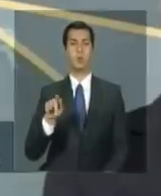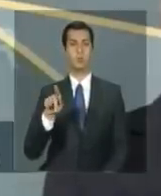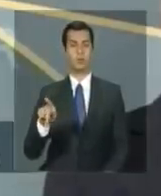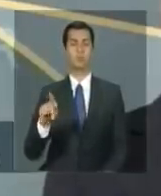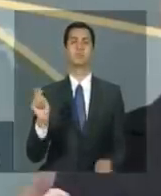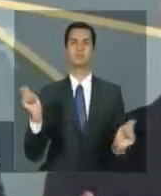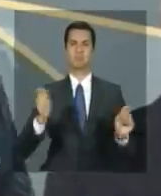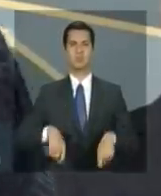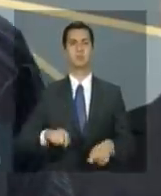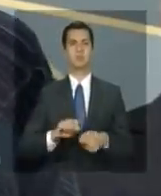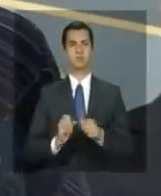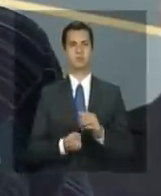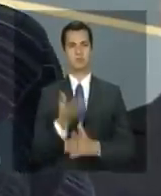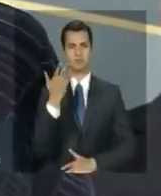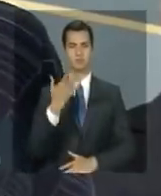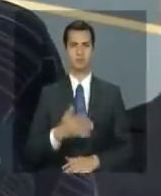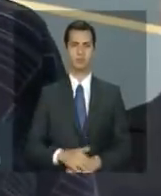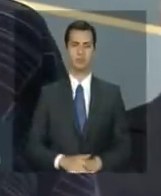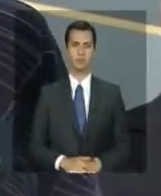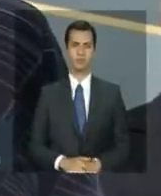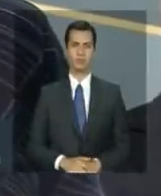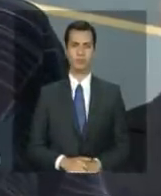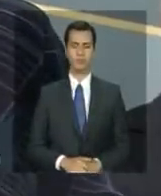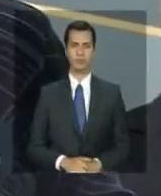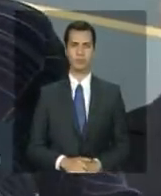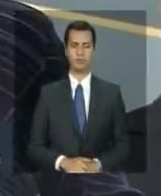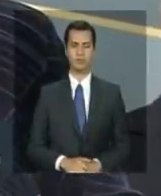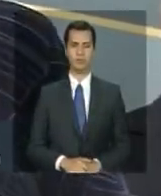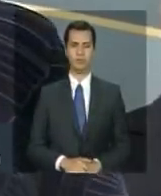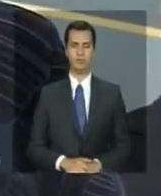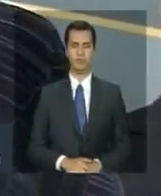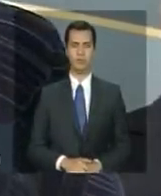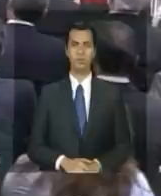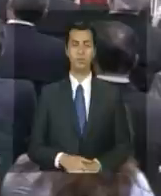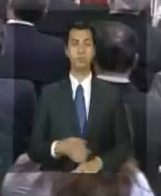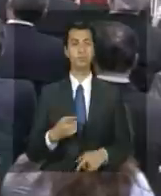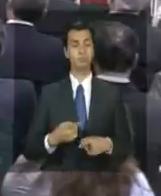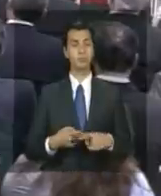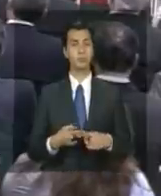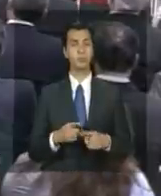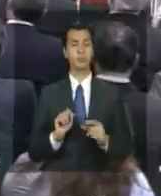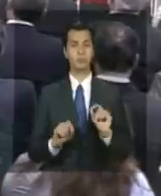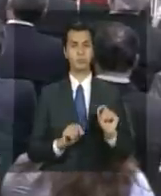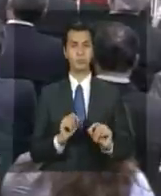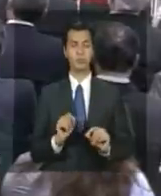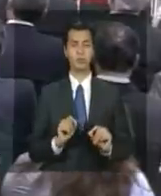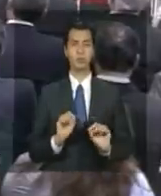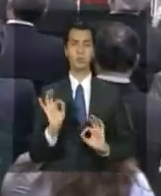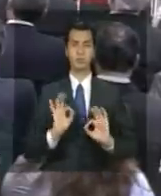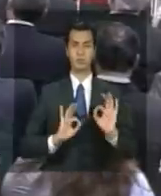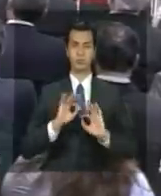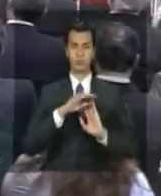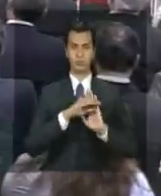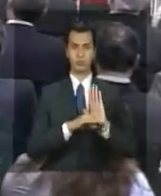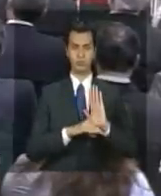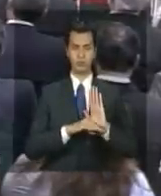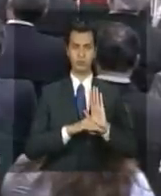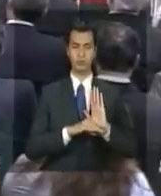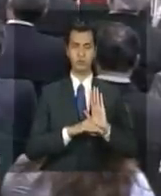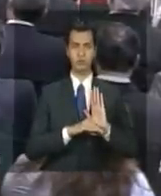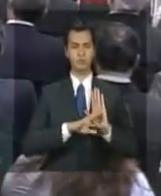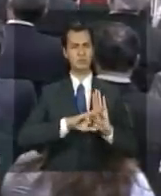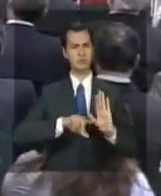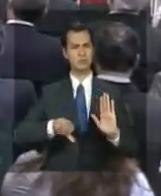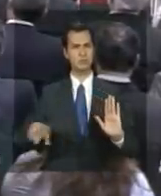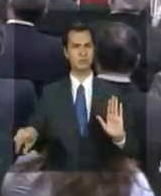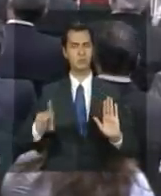de fazer isso até porque vários projetos de linha de frente na área